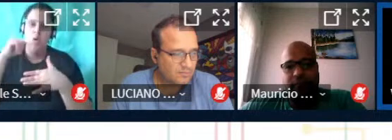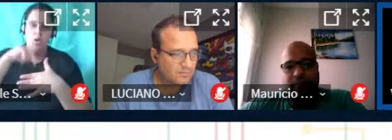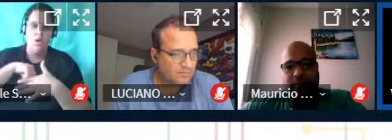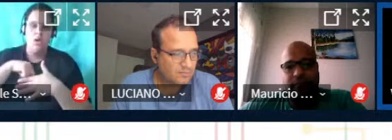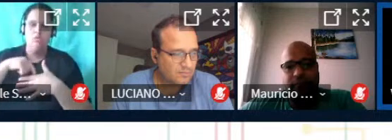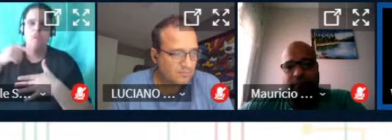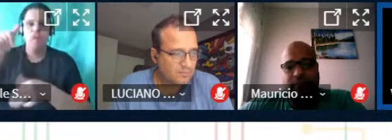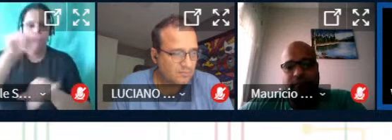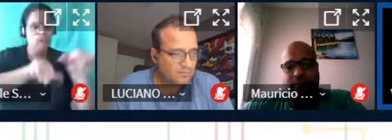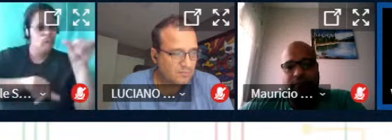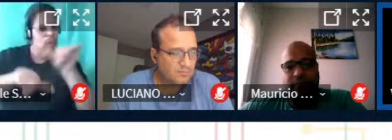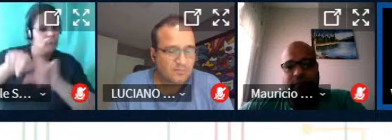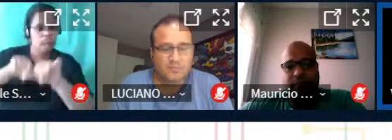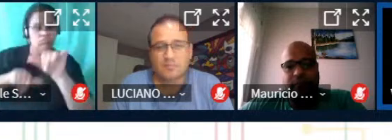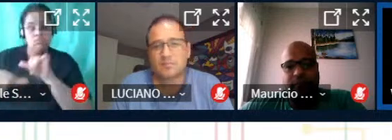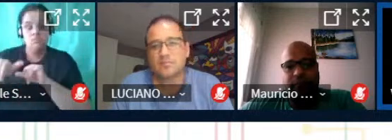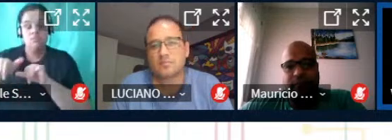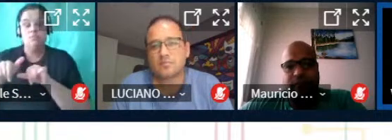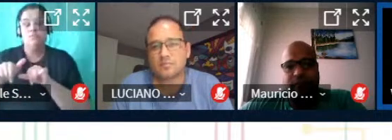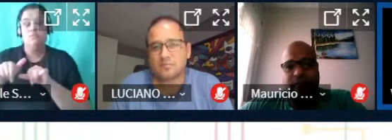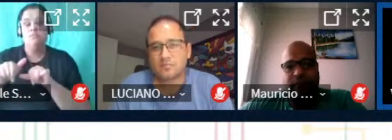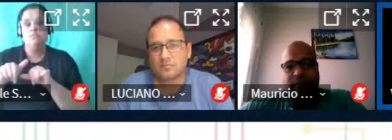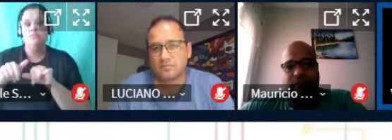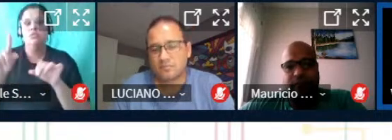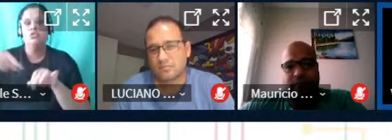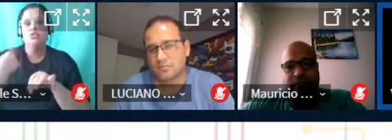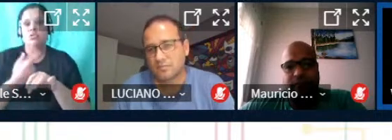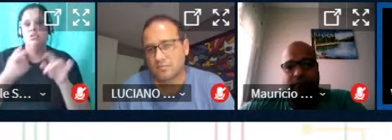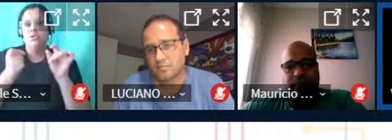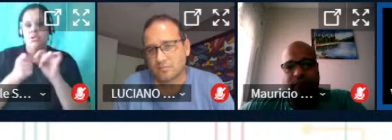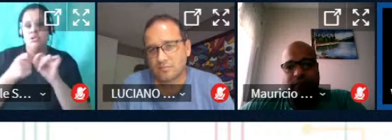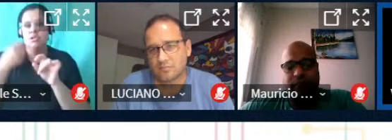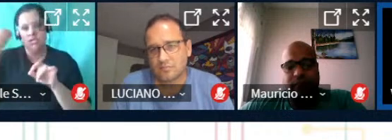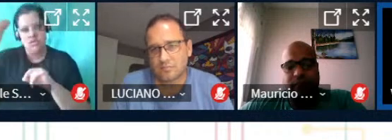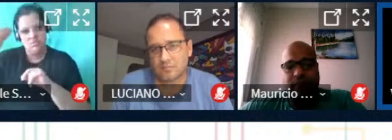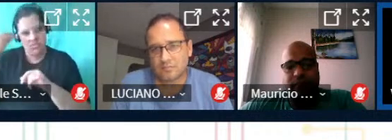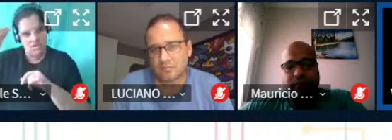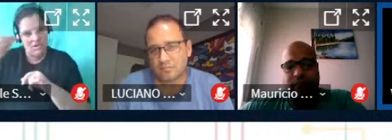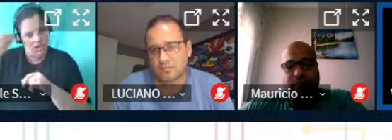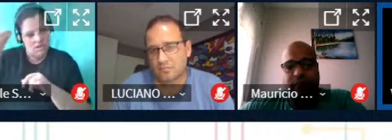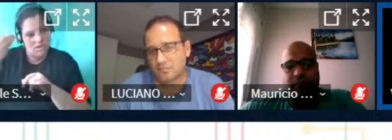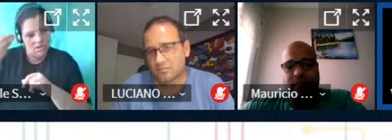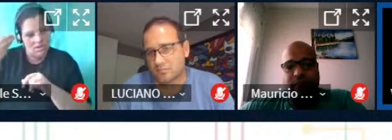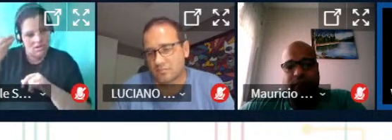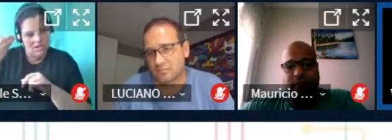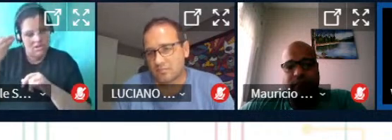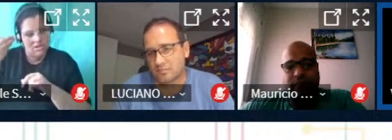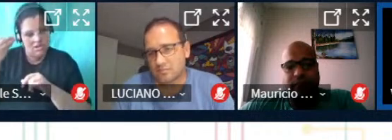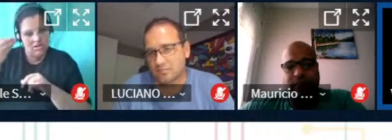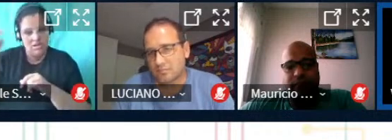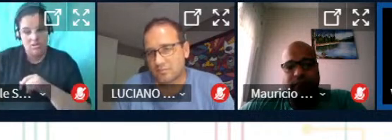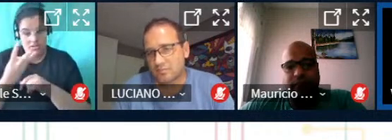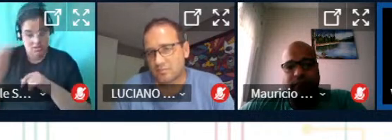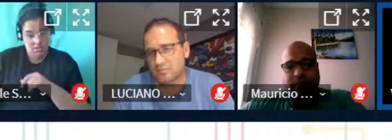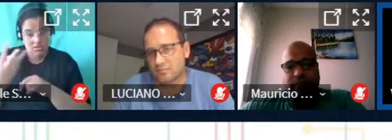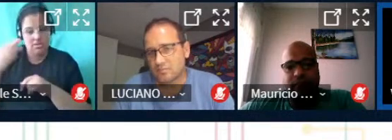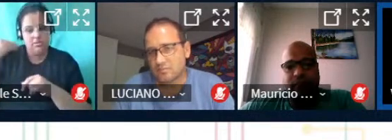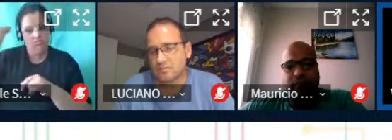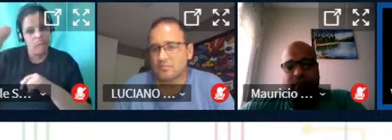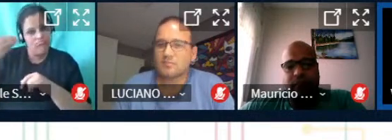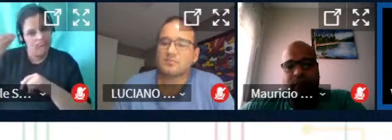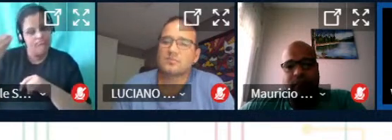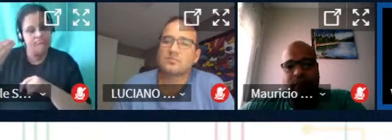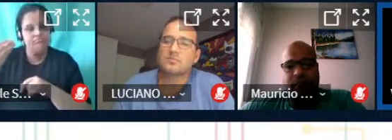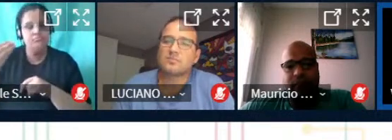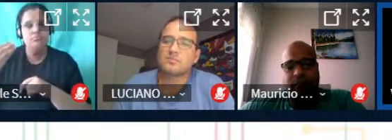renovando então é isso que nós estamos fazendo nós temos as nossas experiências de nós três e fechar